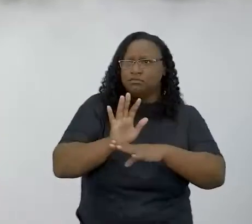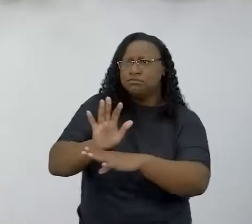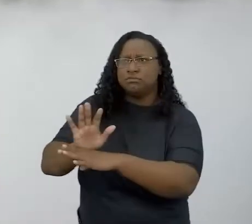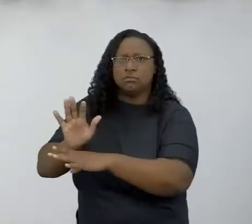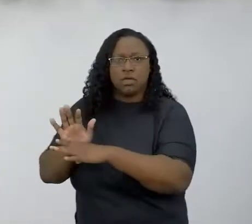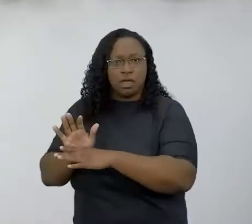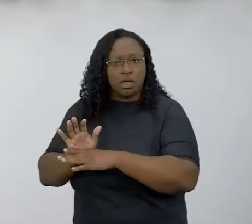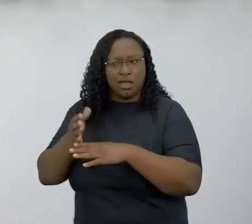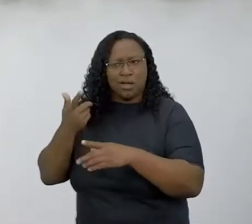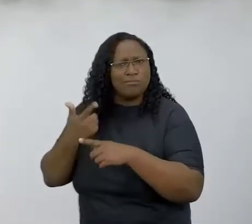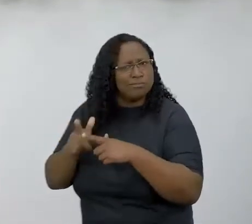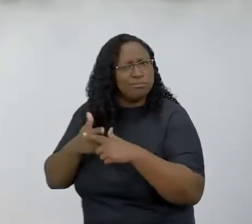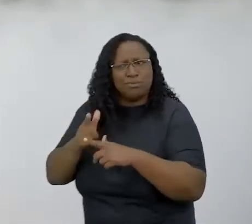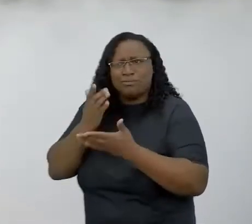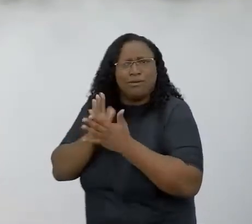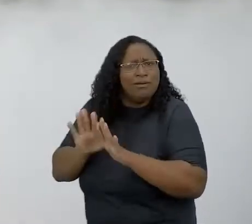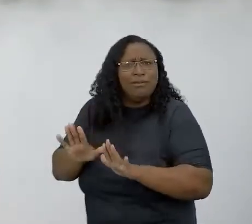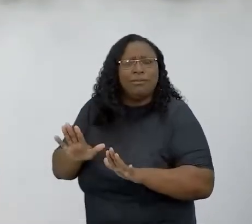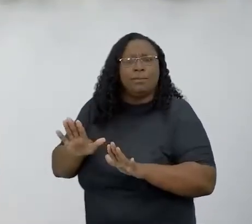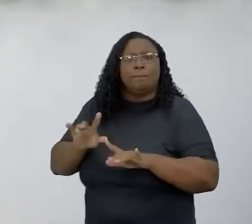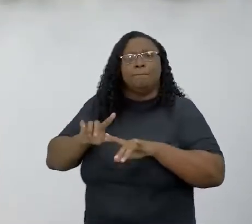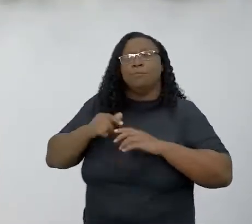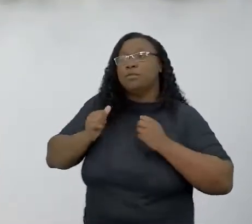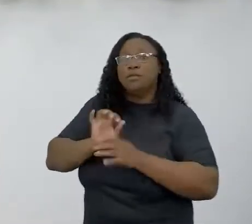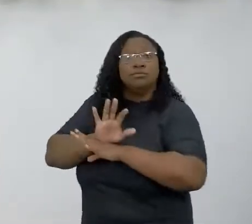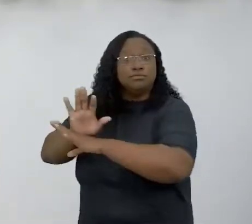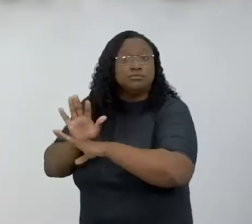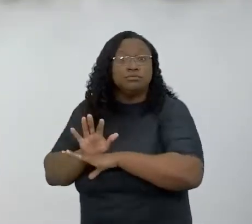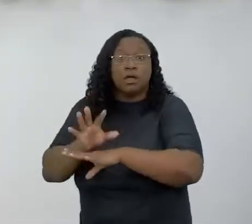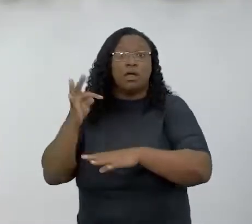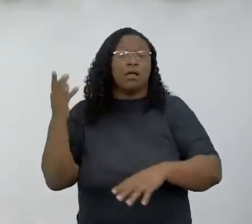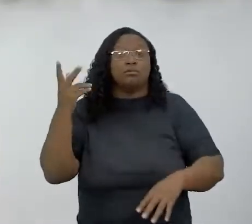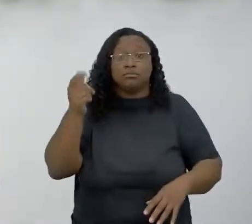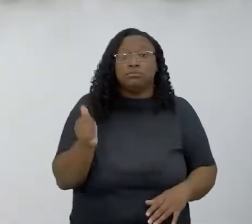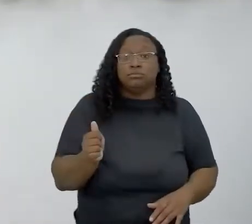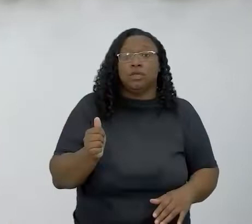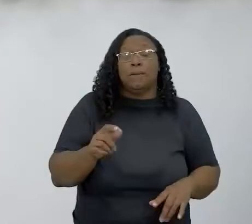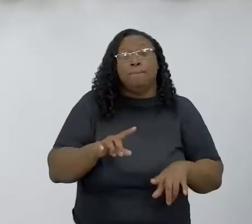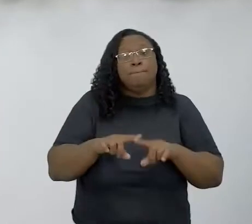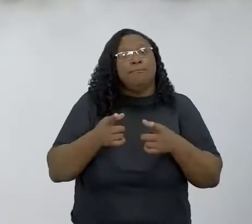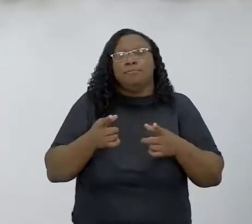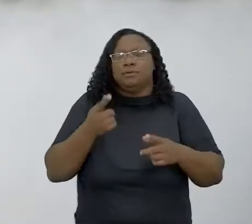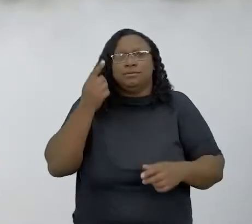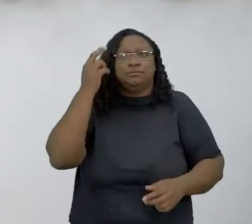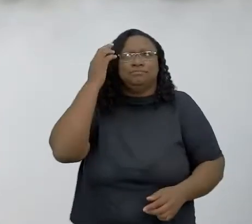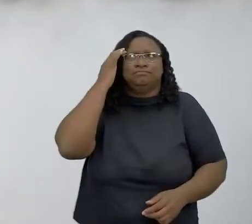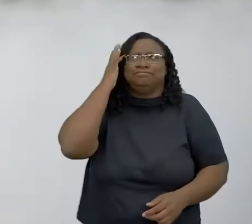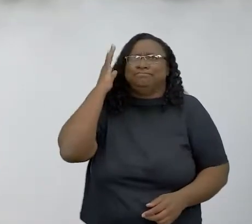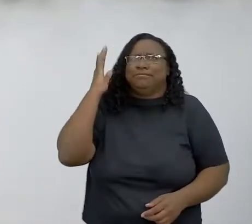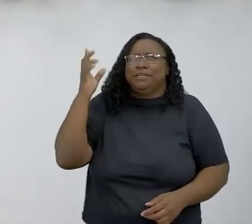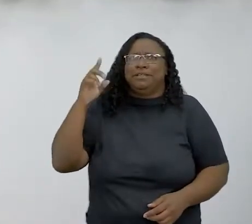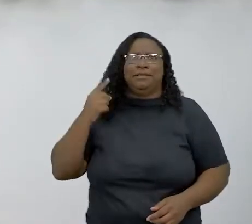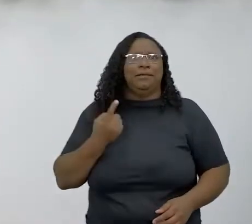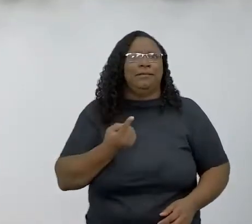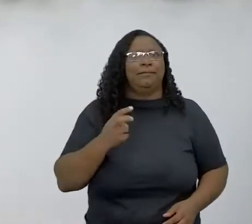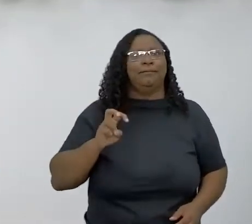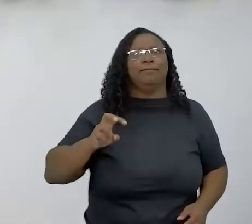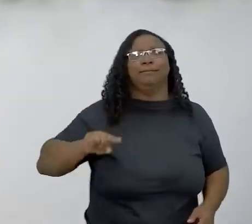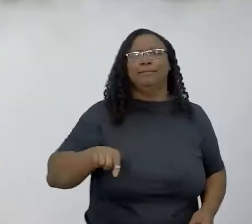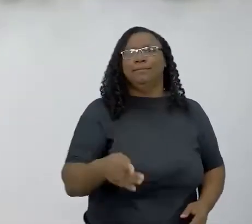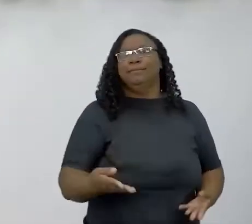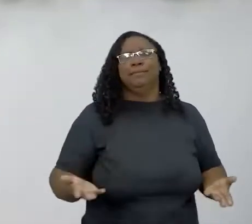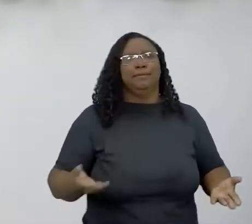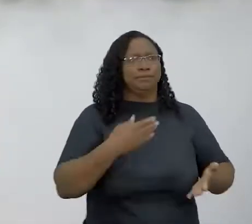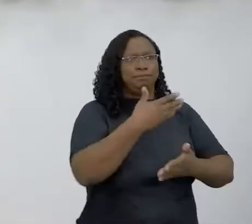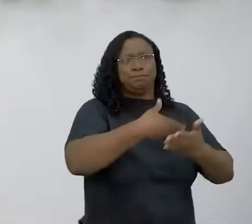Acabar com aquela problemática e poder oferecer isso a outros. Sim. Mas eu não imaginaria que seriam 15 mil inscritos, que o canal estaria sendo assistido em